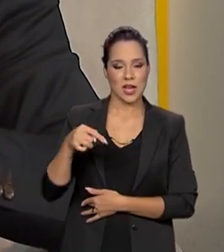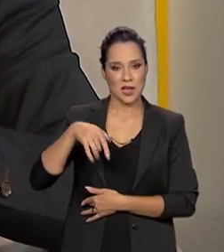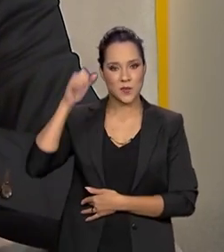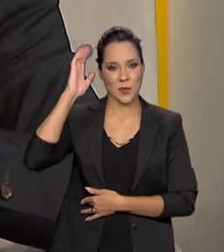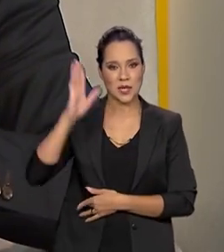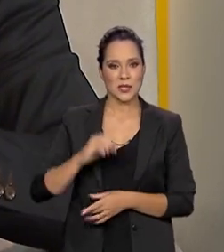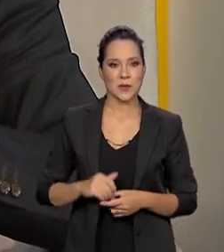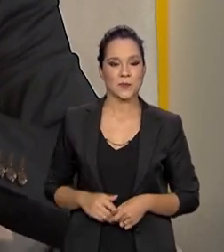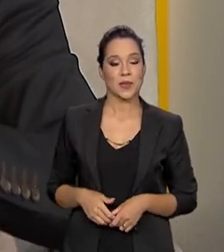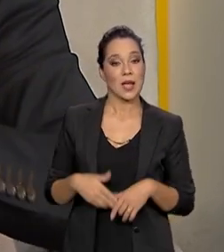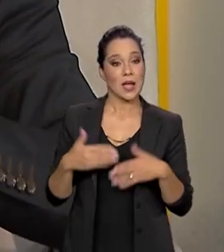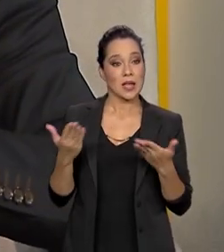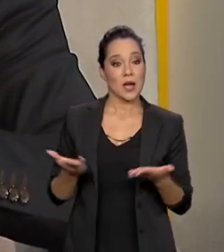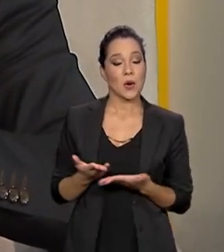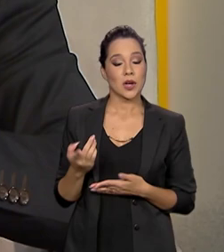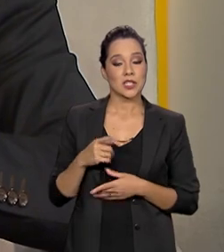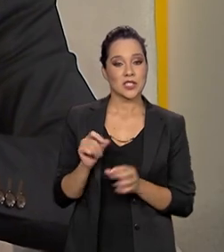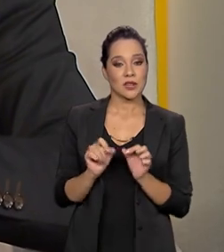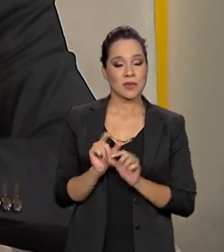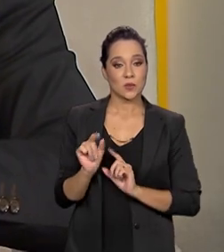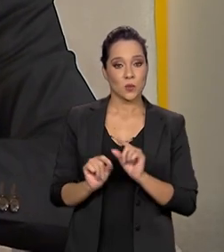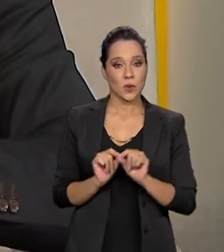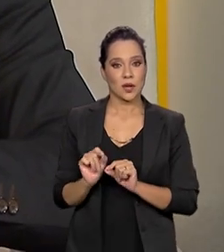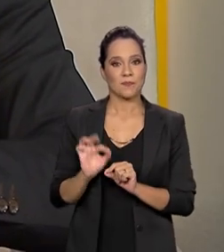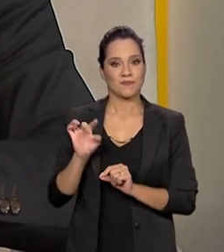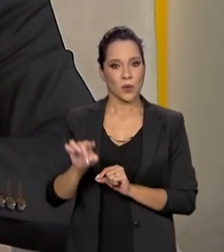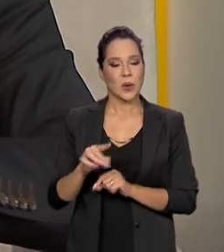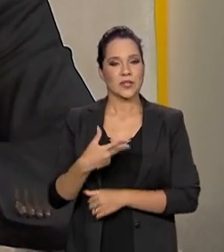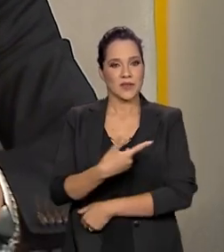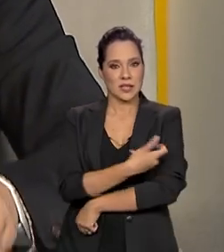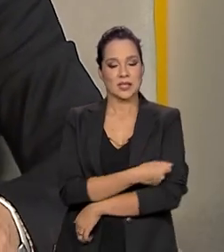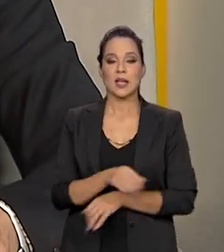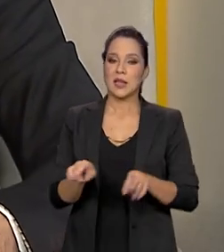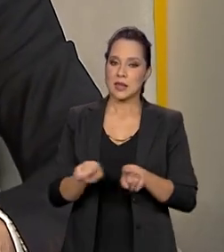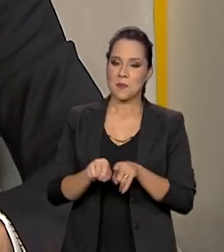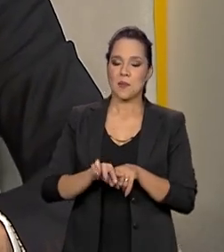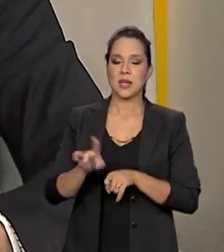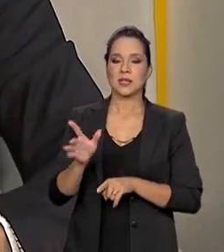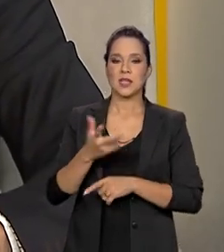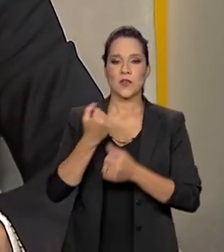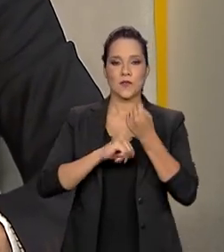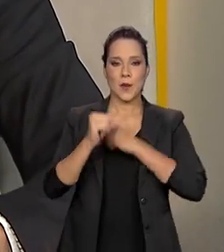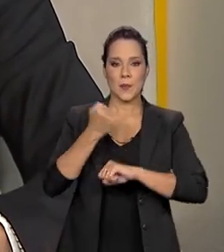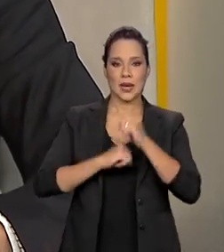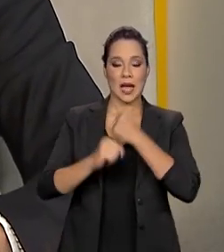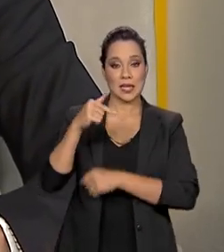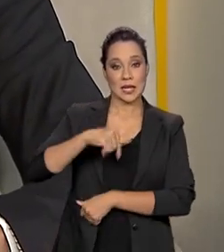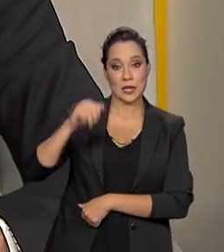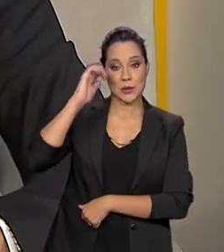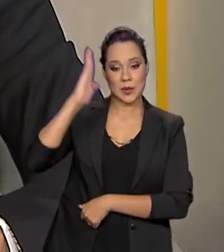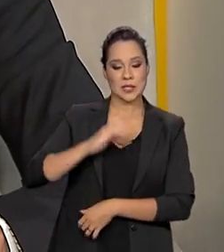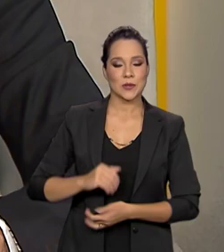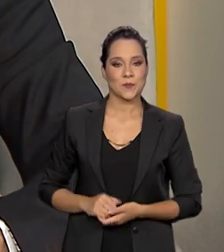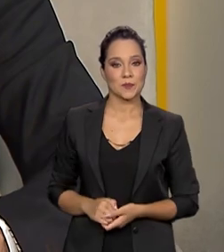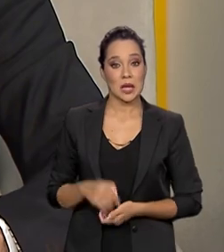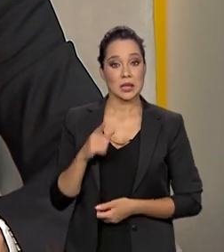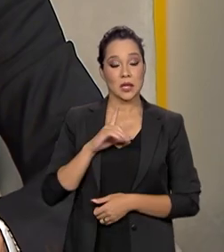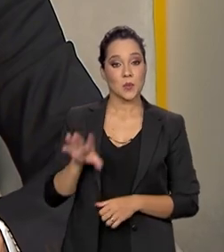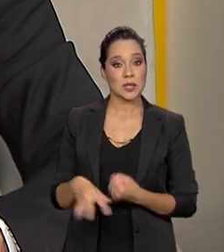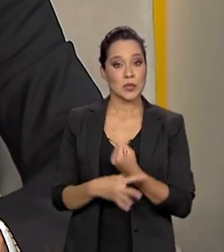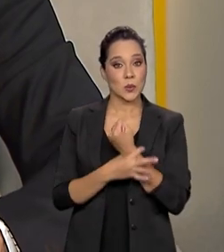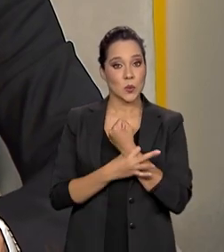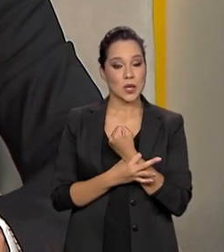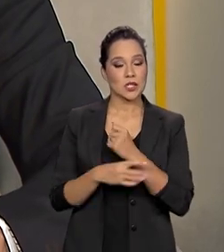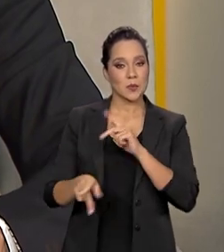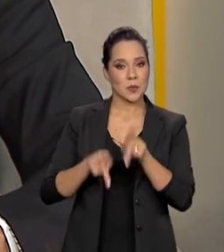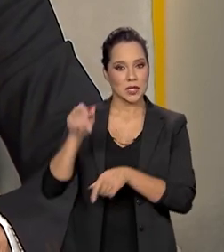E nós estamos agora fazendo com que essa vacina também seja produzida no Brasil, trazendo uma segurança